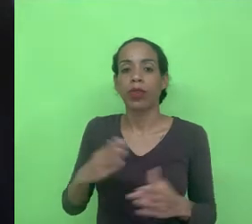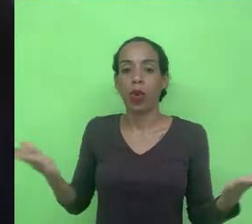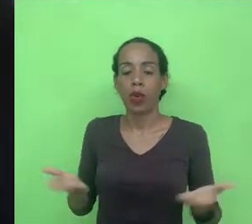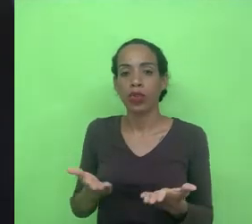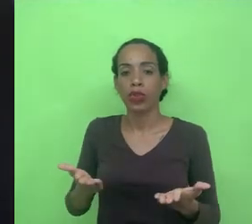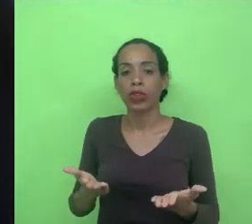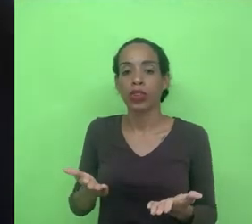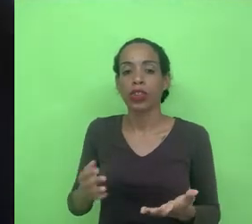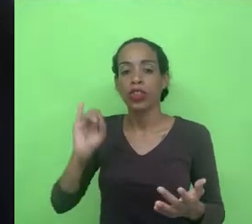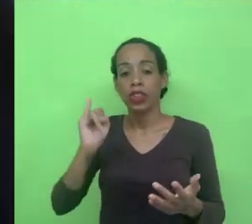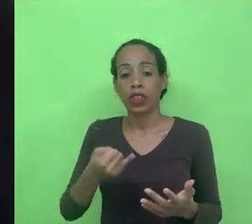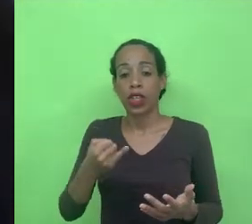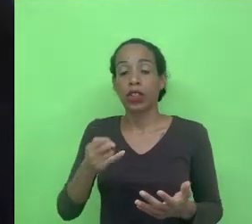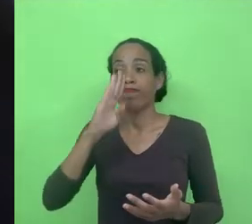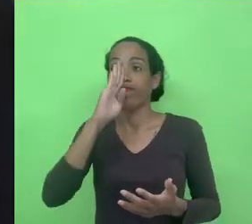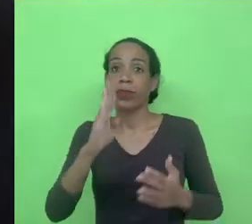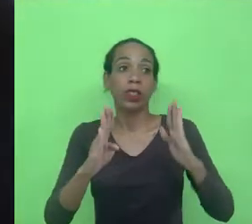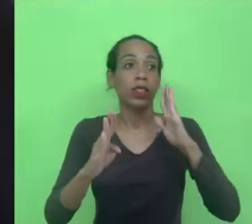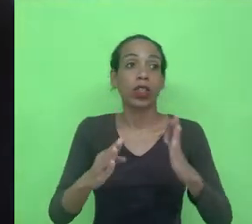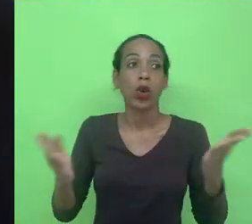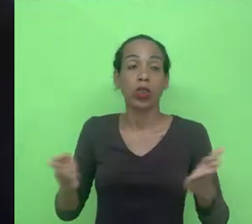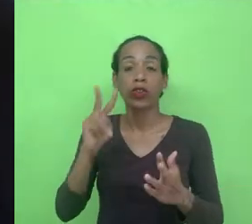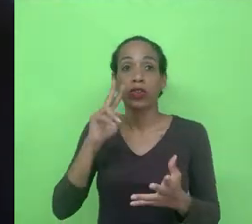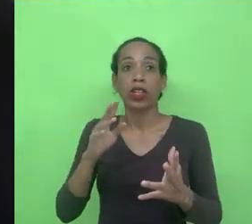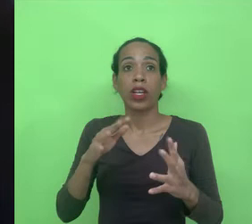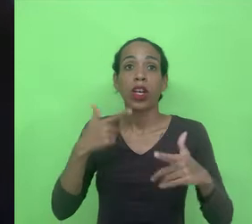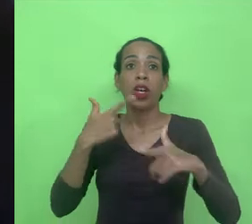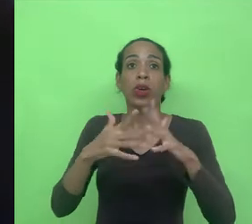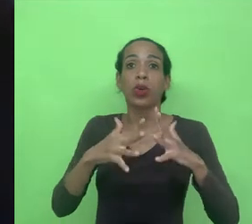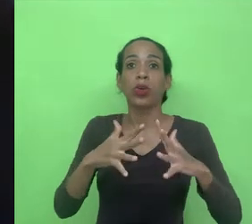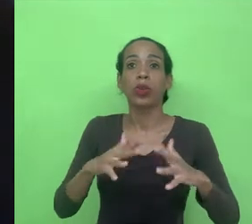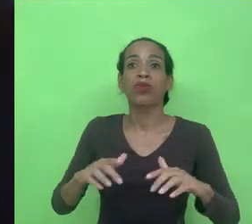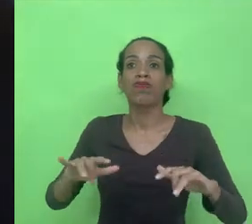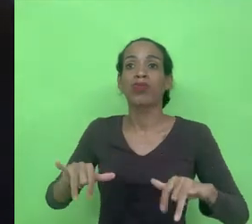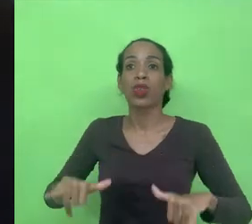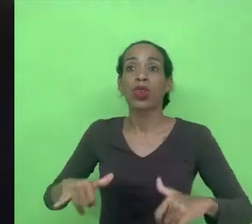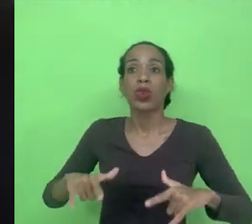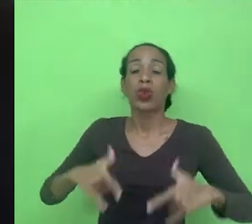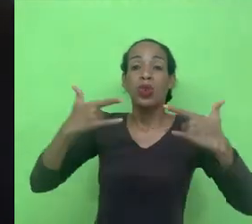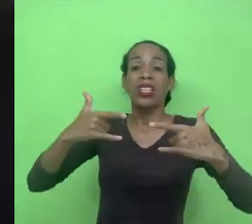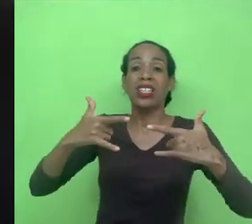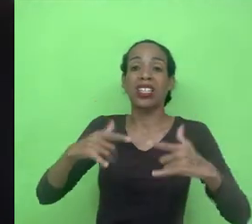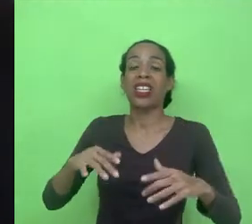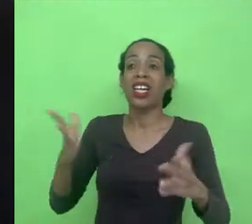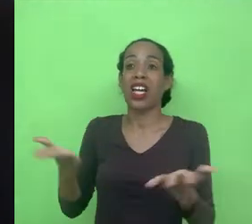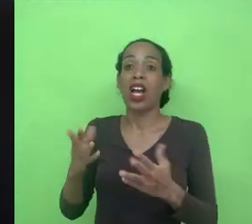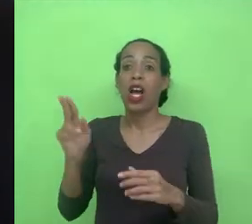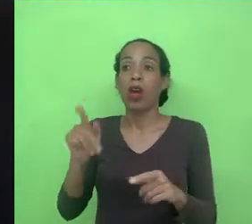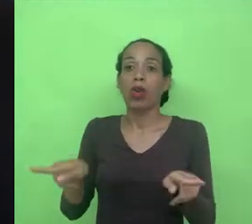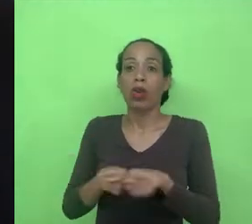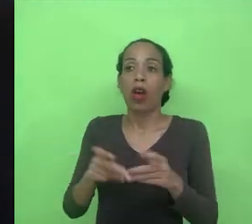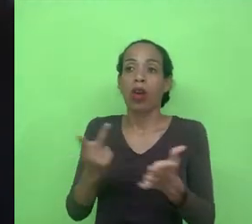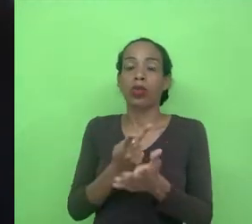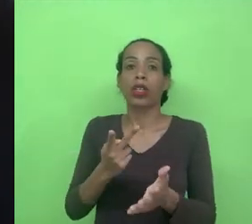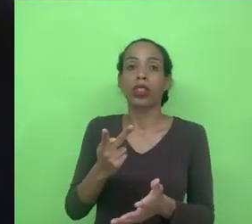geopolíticos centrais a gente vê hoje a guerra na Ucrânia durante a guerra na Ucrânia a comunidade de inteligência